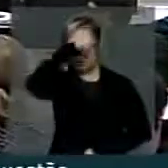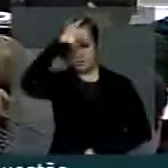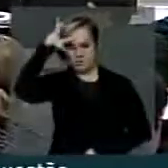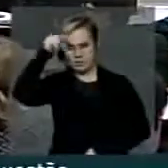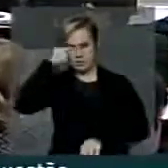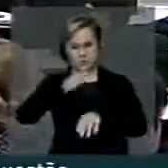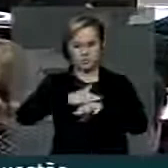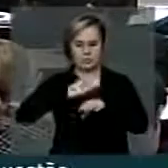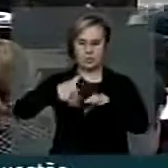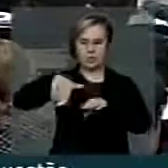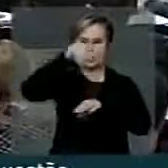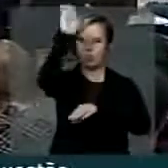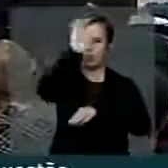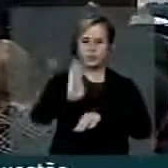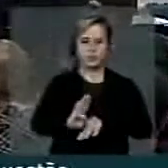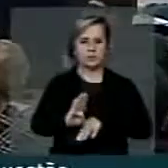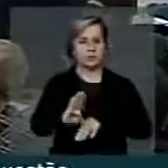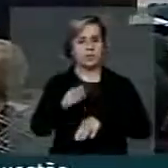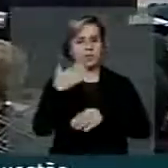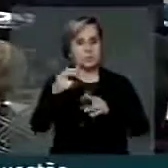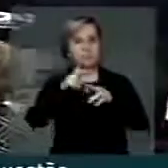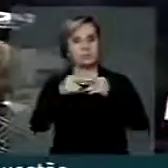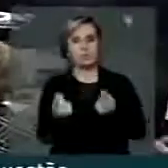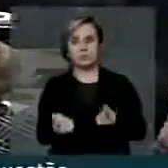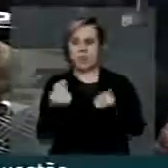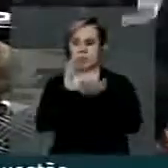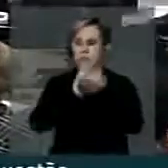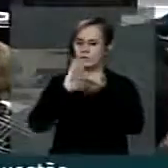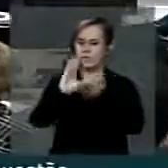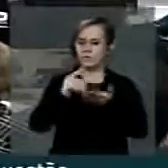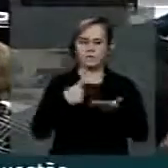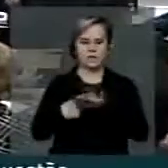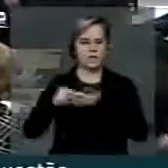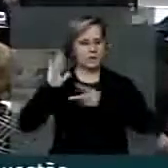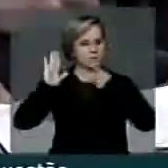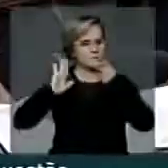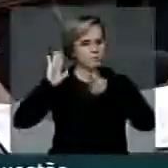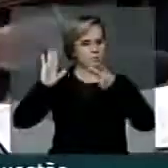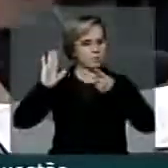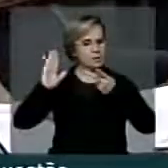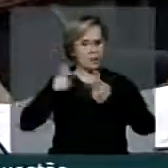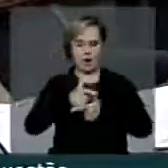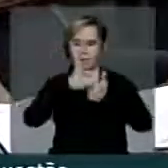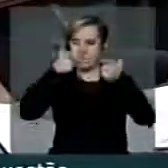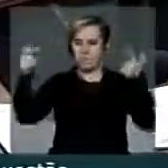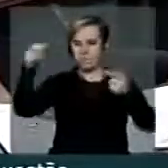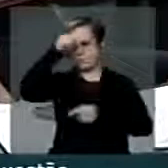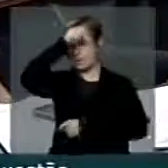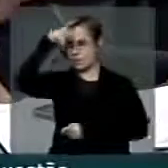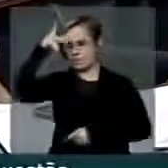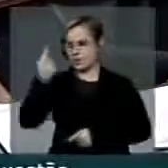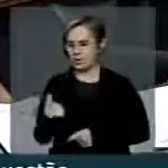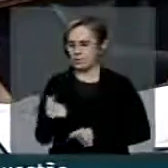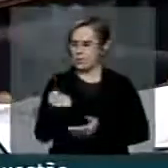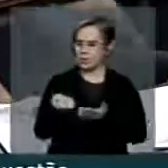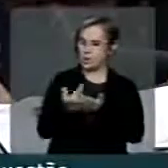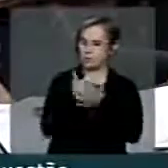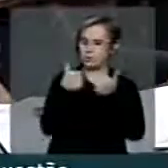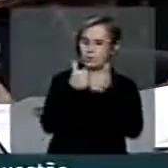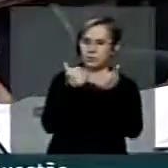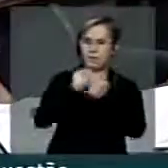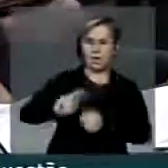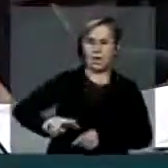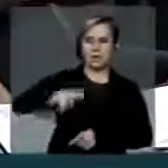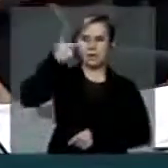tem a ver com financiamento de campanha. A maior parte desses prefeitos aumentaram o preço da passagem para pagar